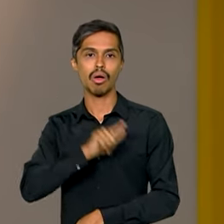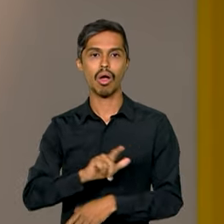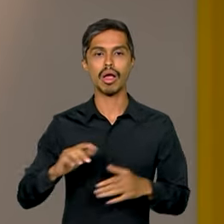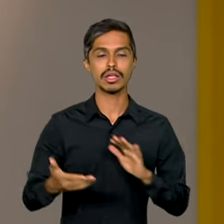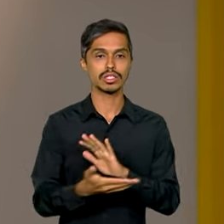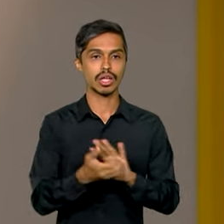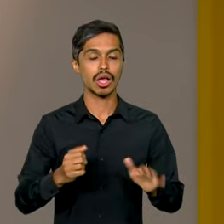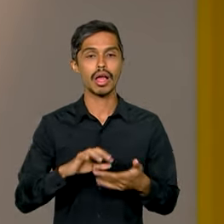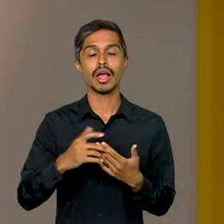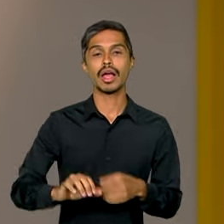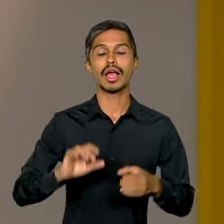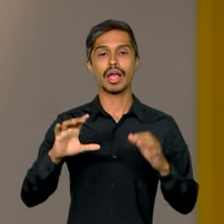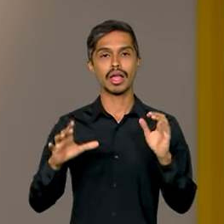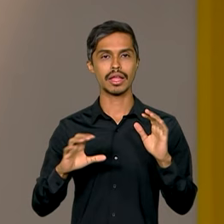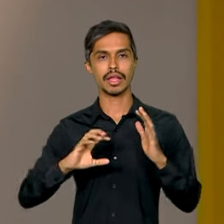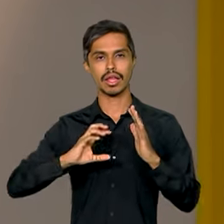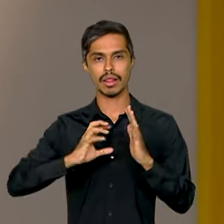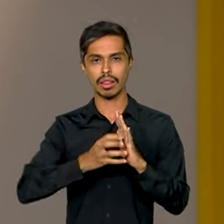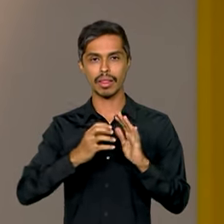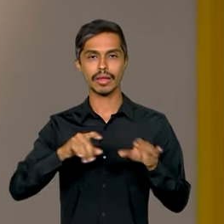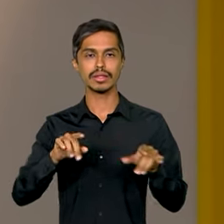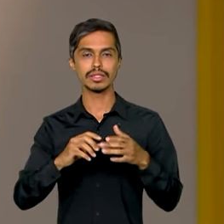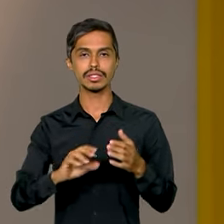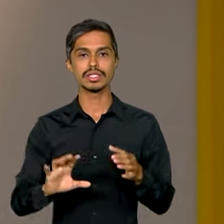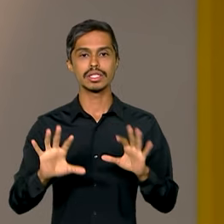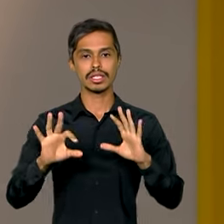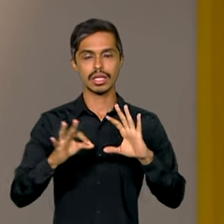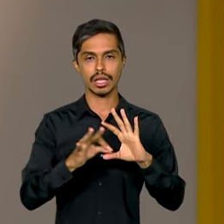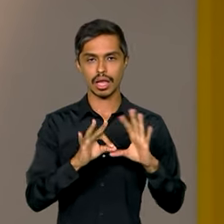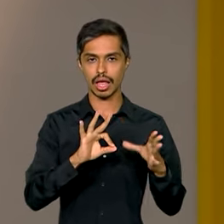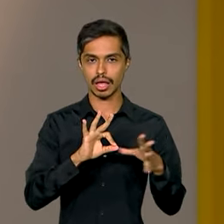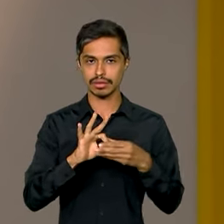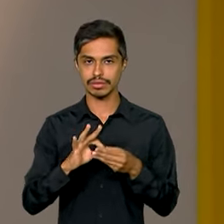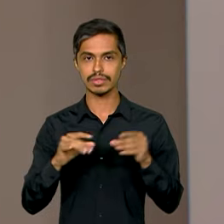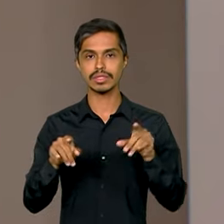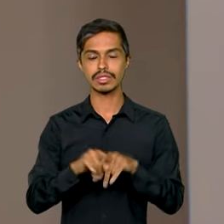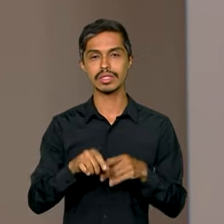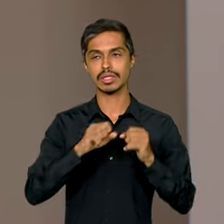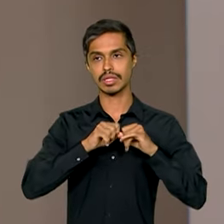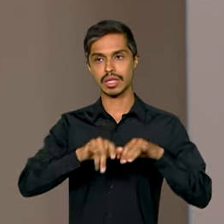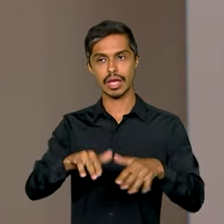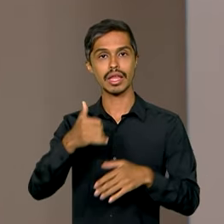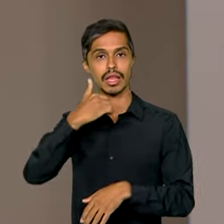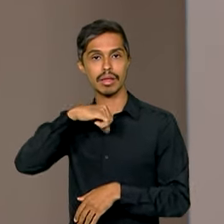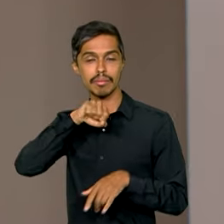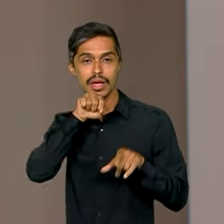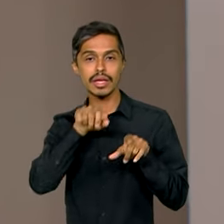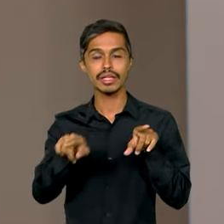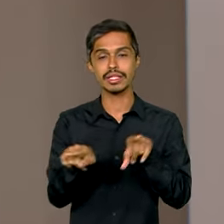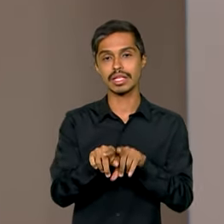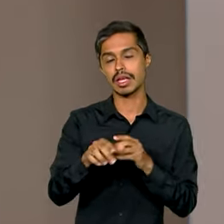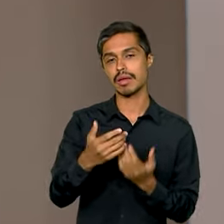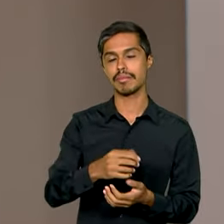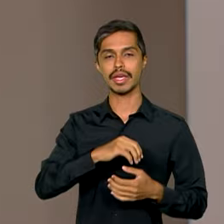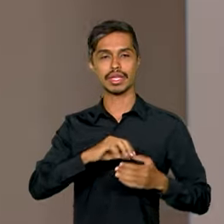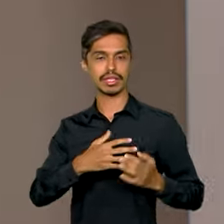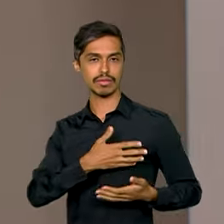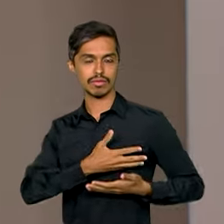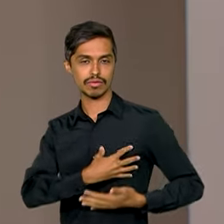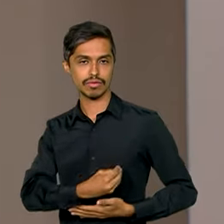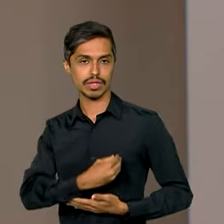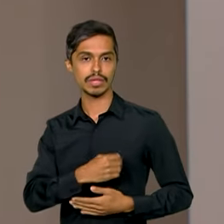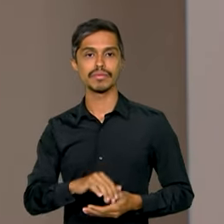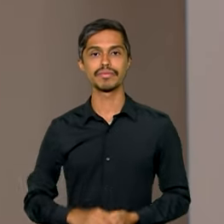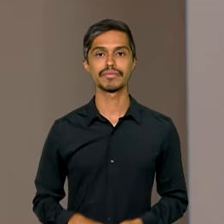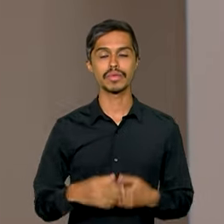transmissão vertical de HIV e sífilis entre mães e recém-nascidos. A premiação é do Ministério da Saúde pelo